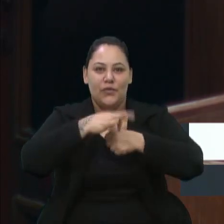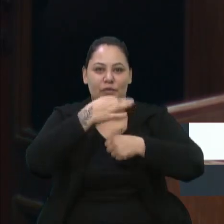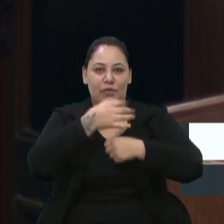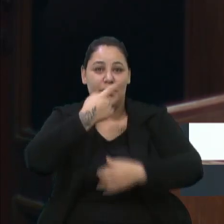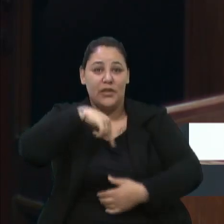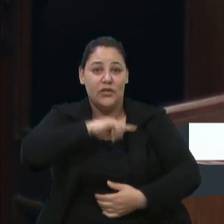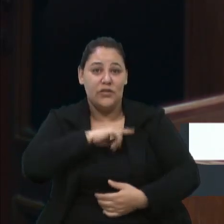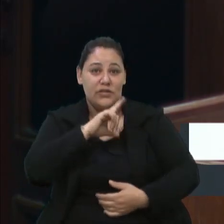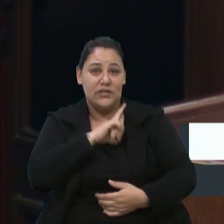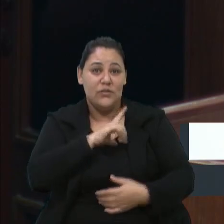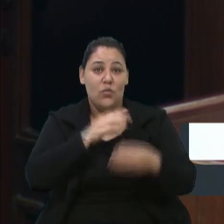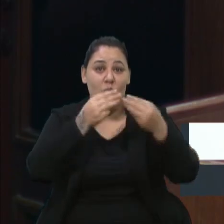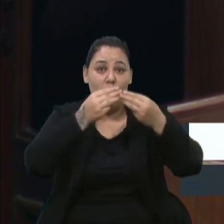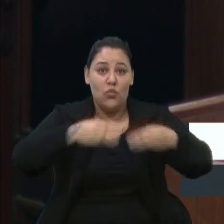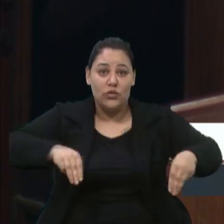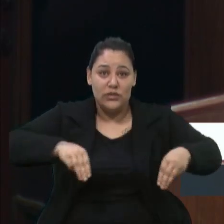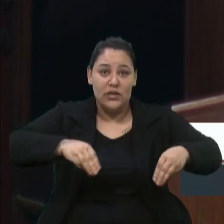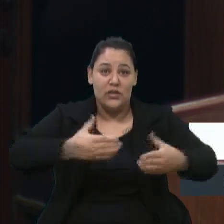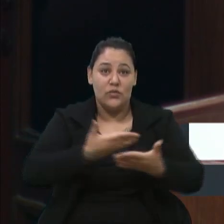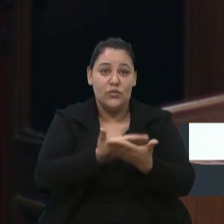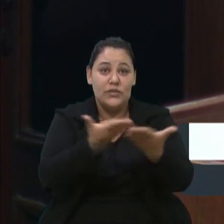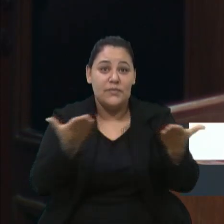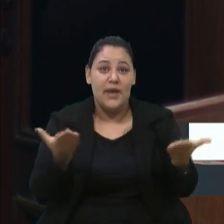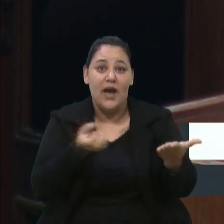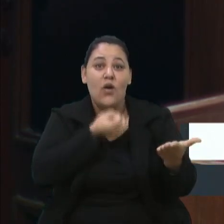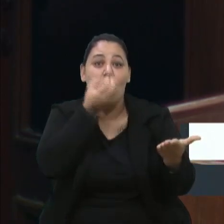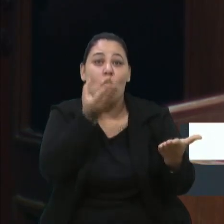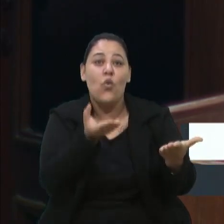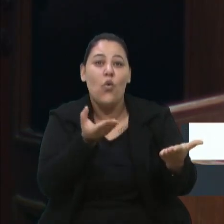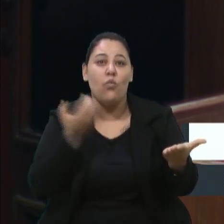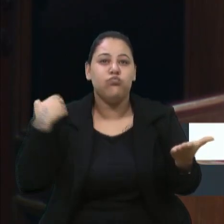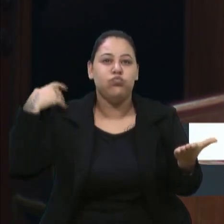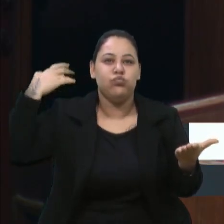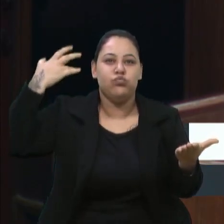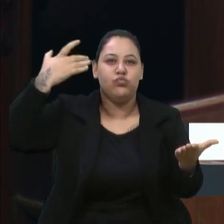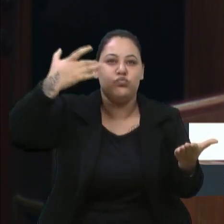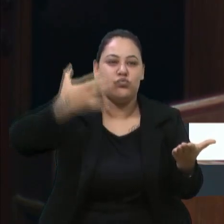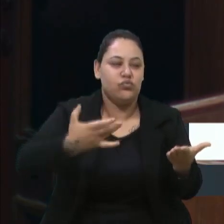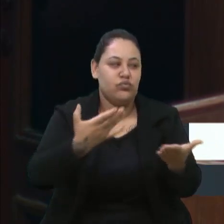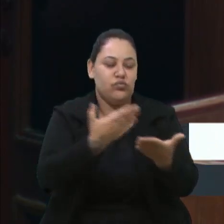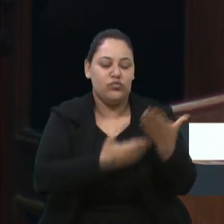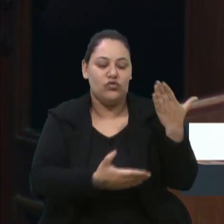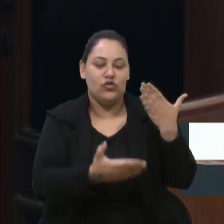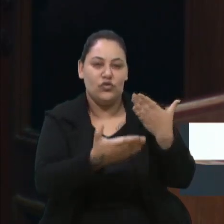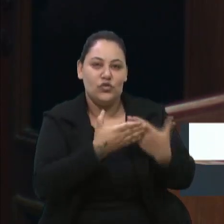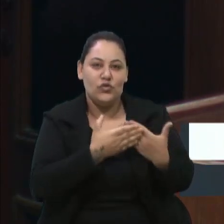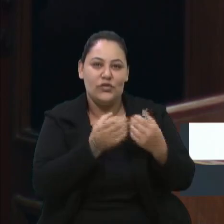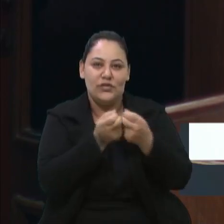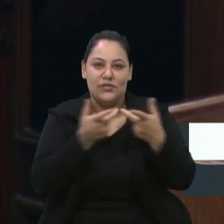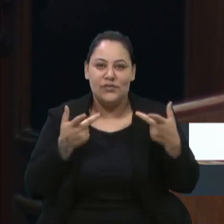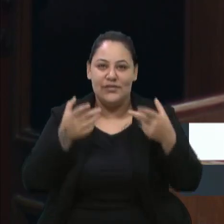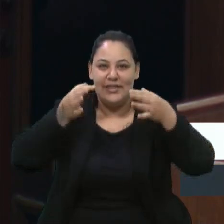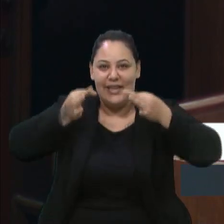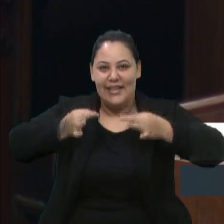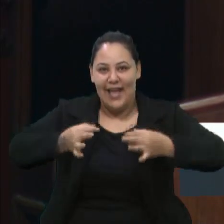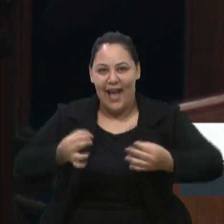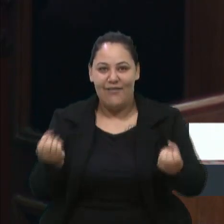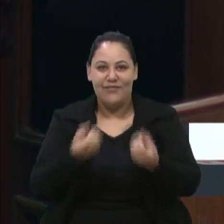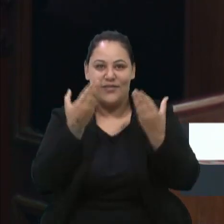um museu, espaço onde se conte a história de todas as edições da Festa da Uva, com cartaz,